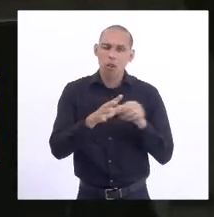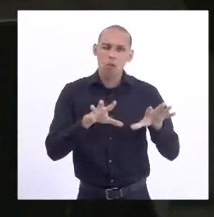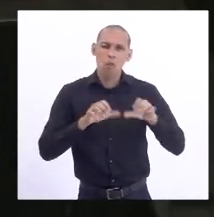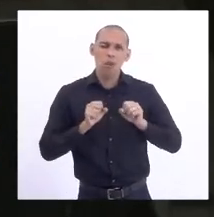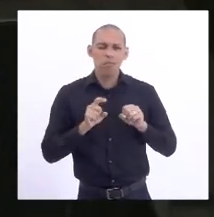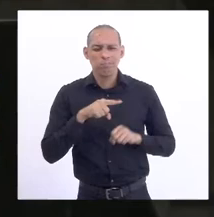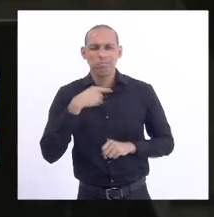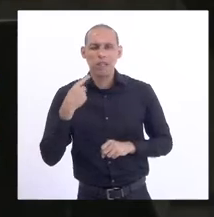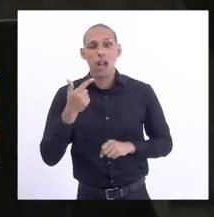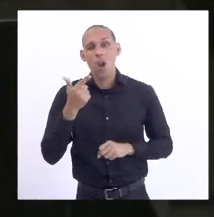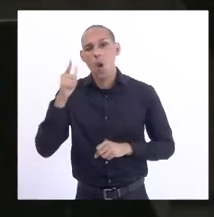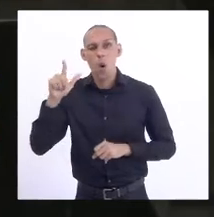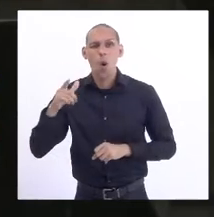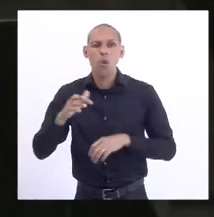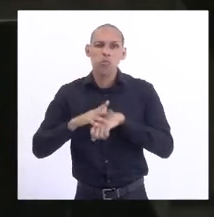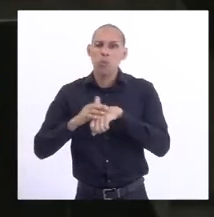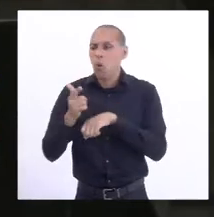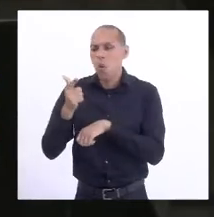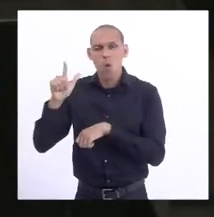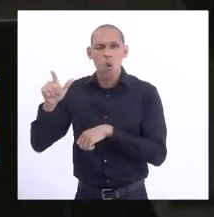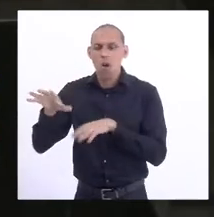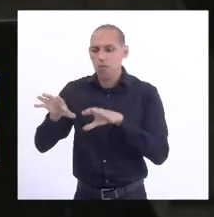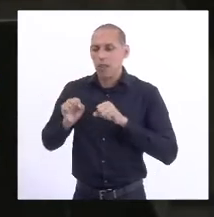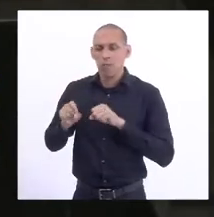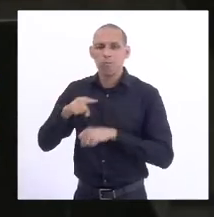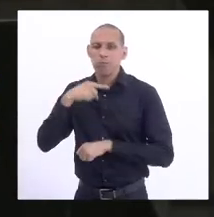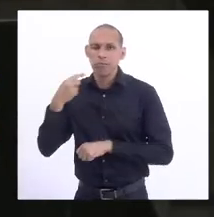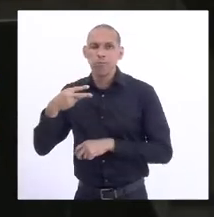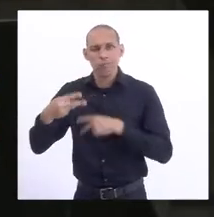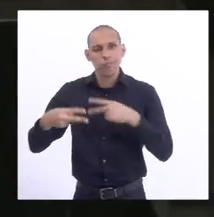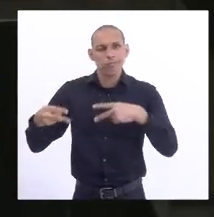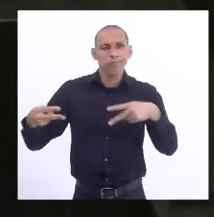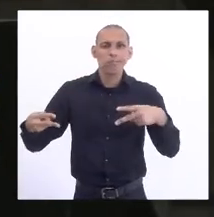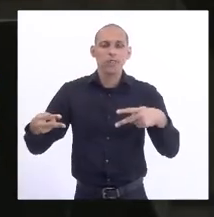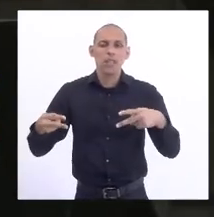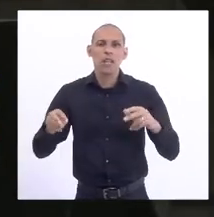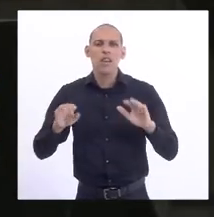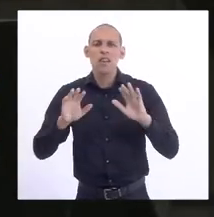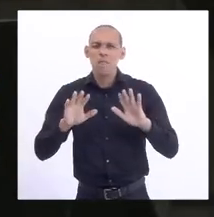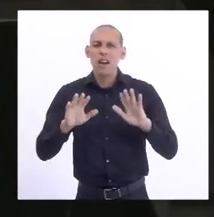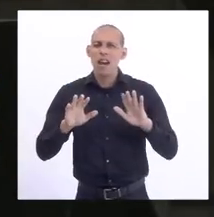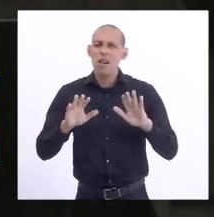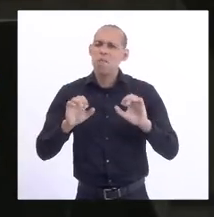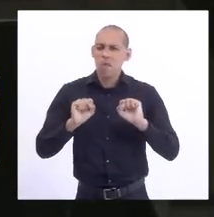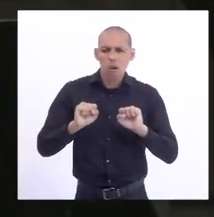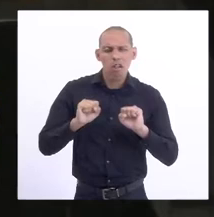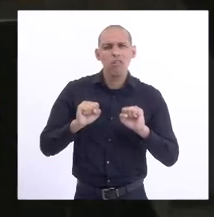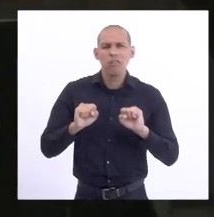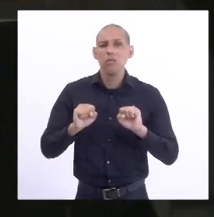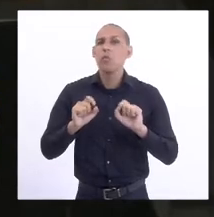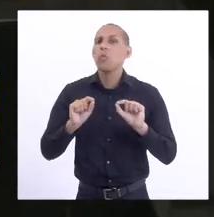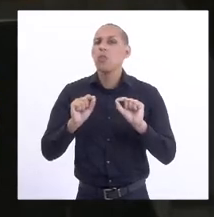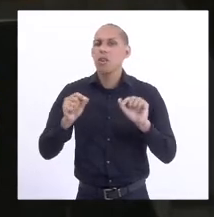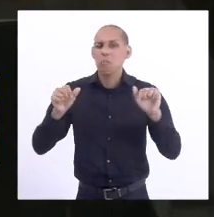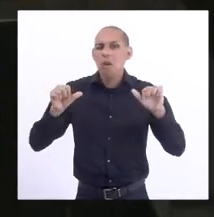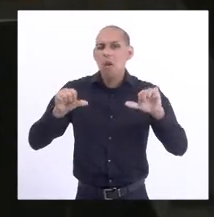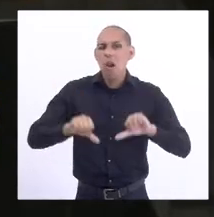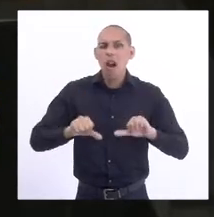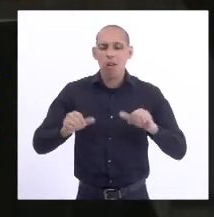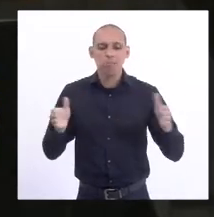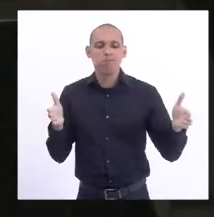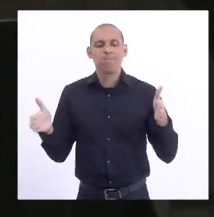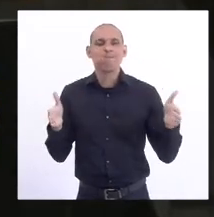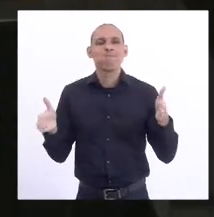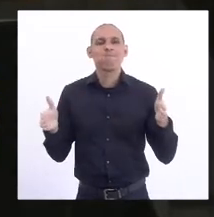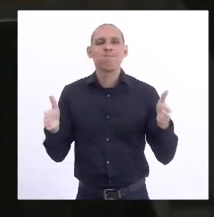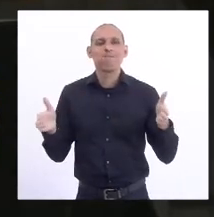outros de outras doenças, mas talvez agravado tudo isso por esse quadro